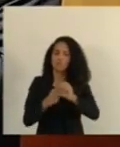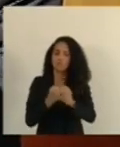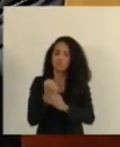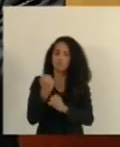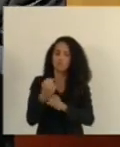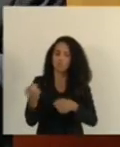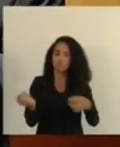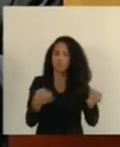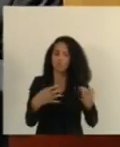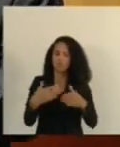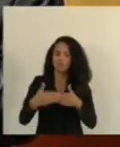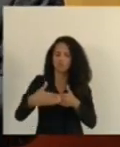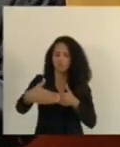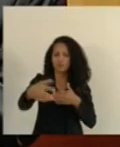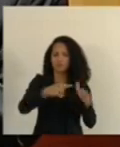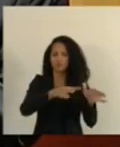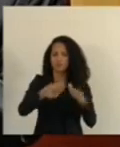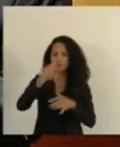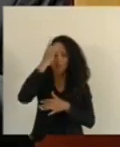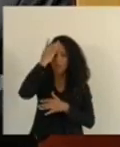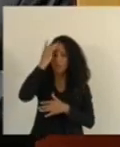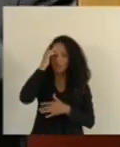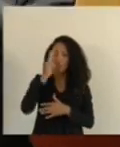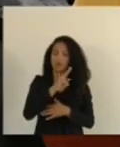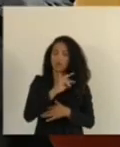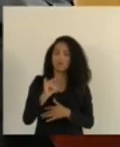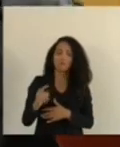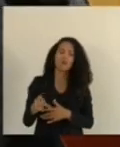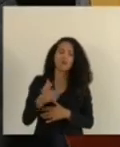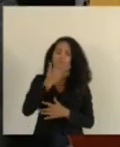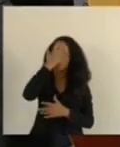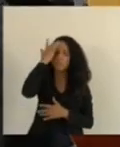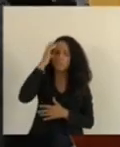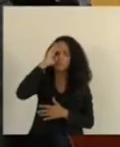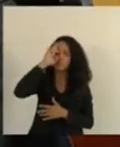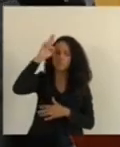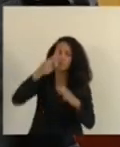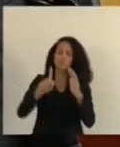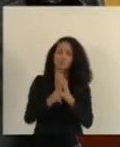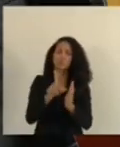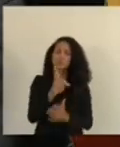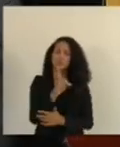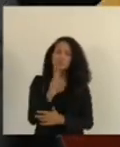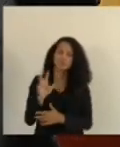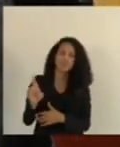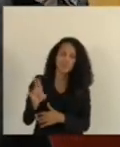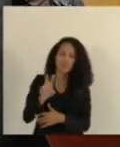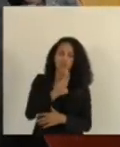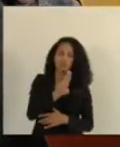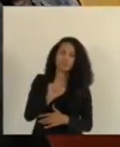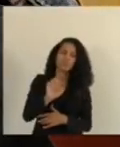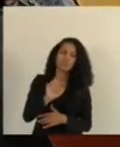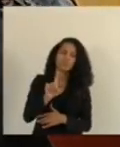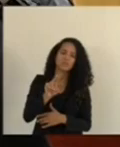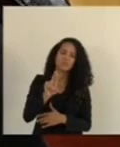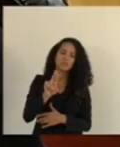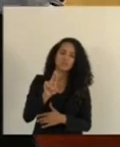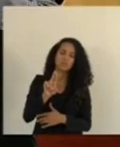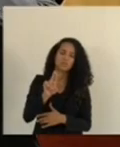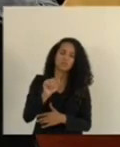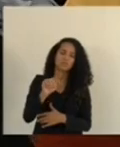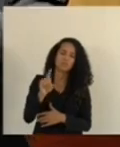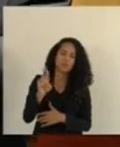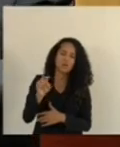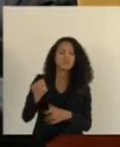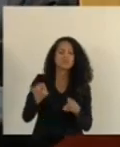essa semana ainda no dia de amanhã o superintendente do DR o Eduardo superintendente do